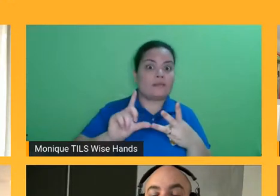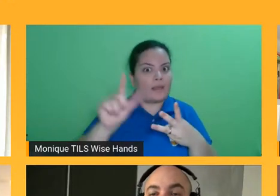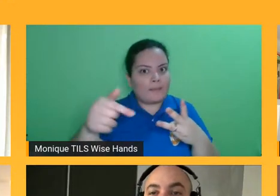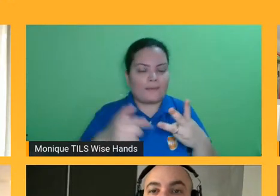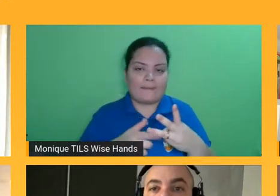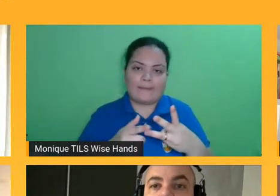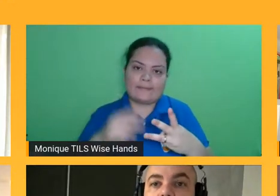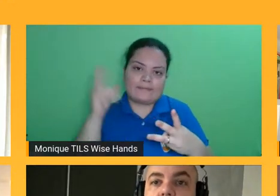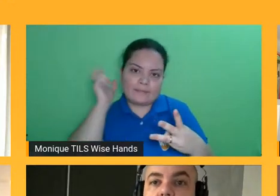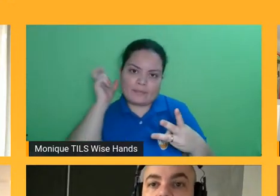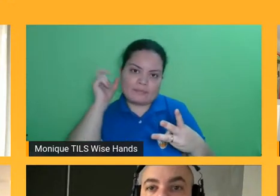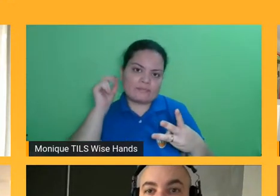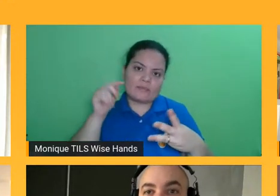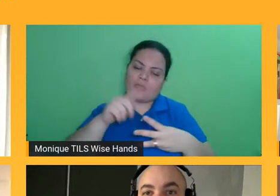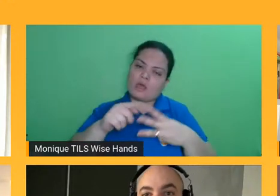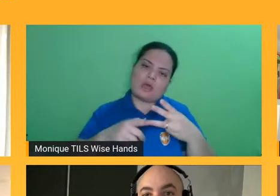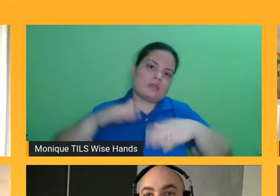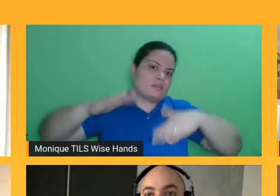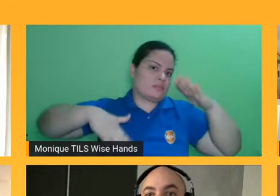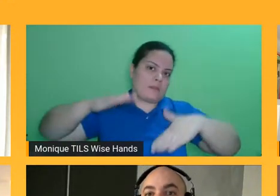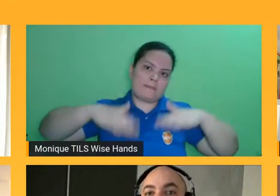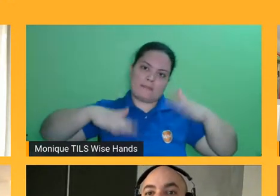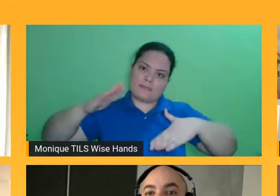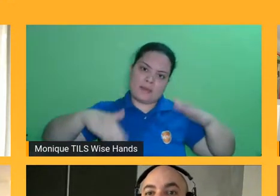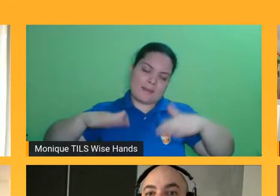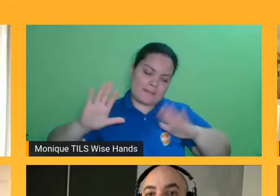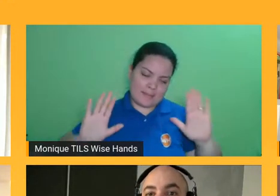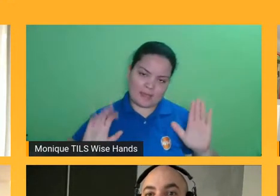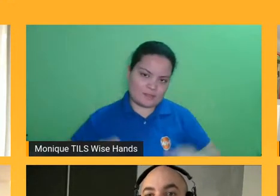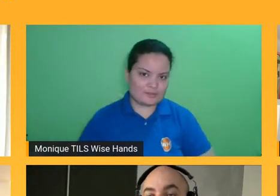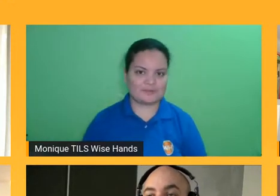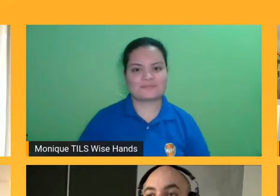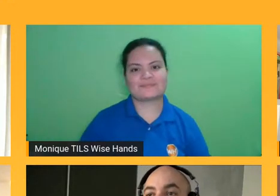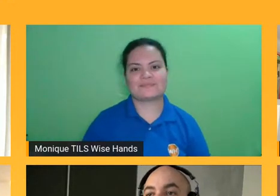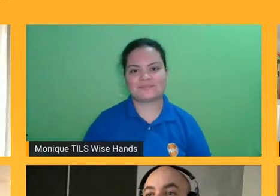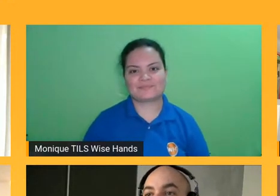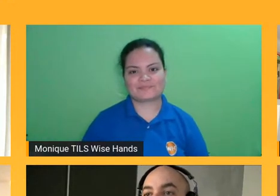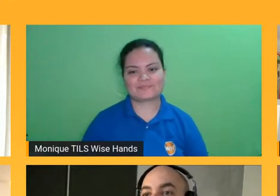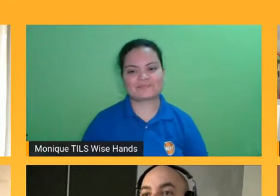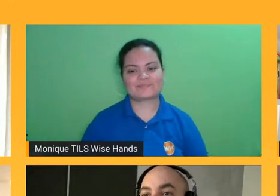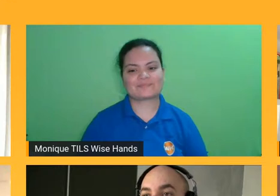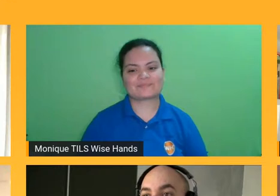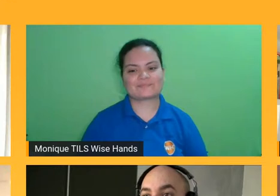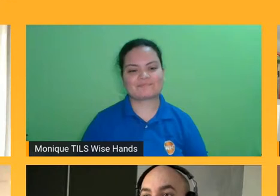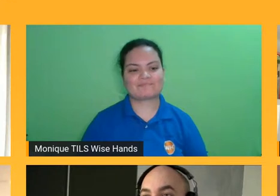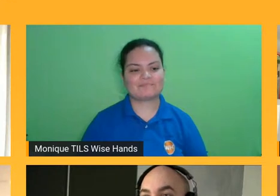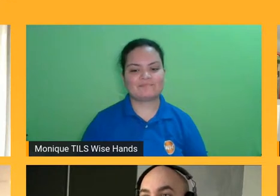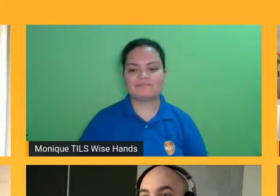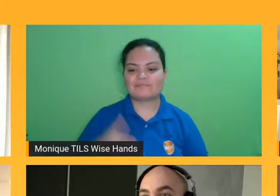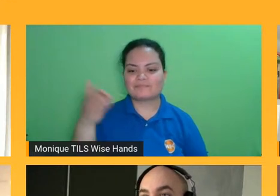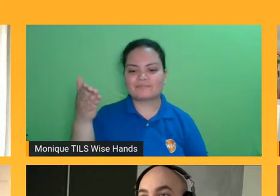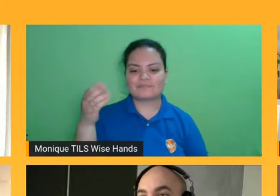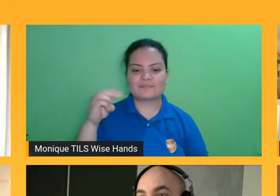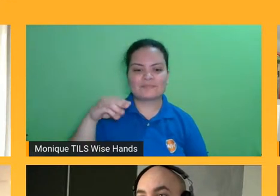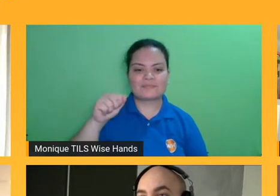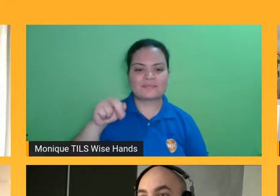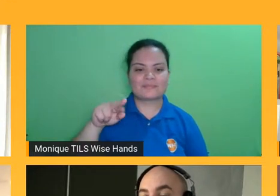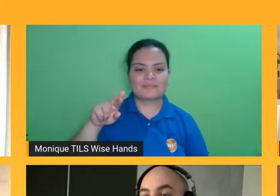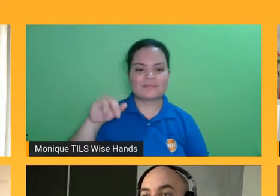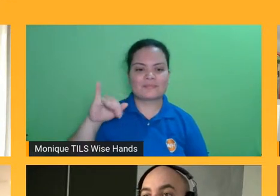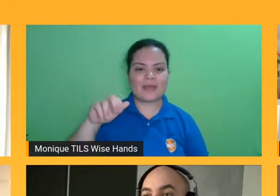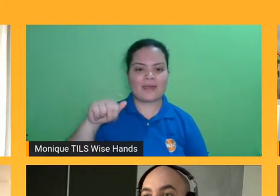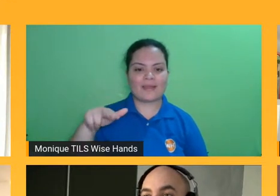especificamente para isso, então, acho que no geral é isso. Mariana, quer complementar? Sim,